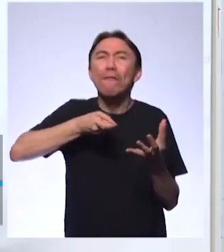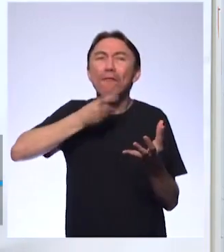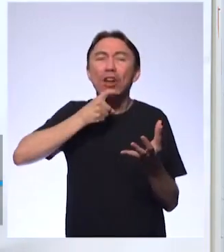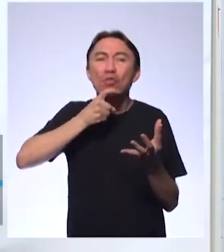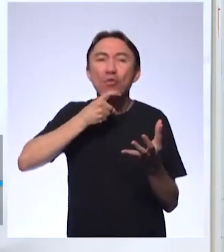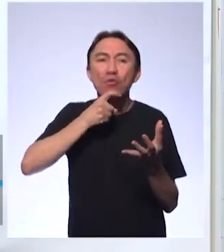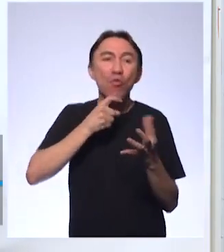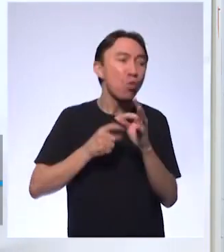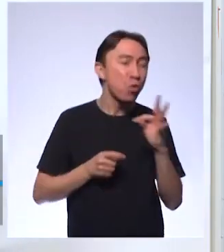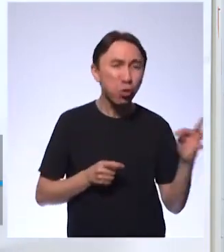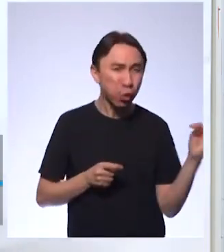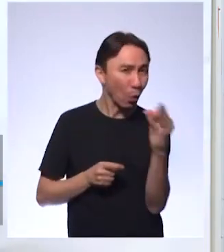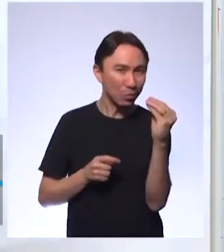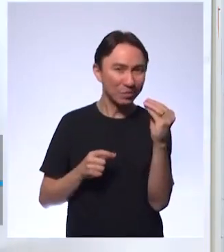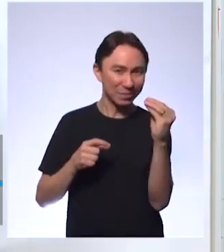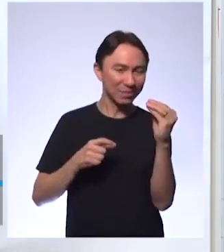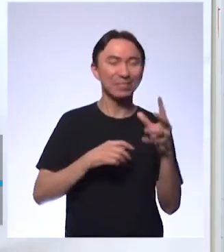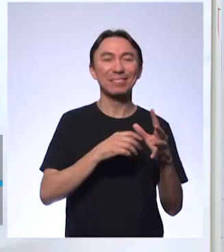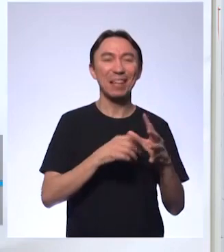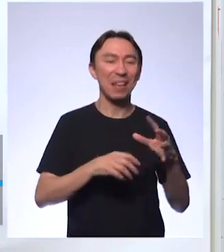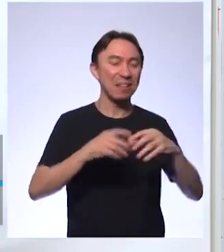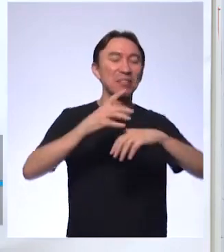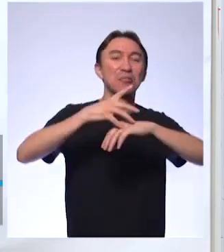ficam mais vulneráveis.